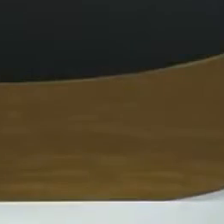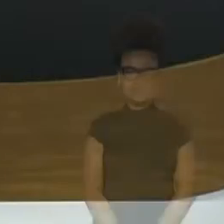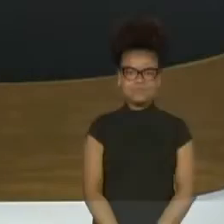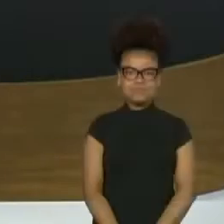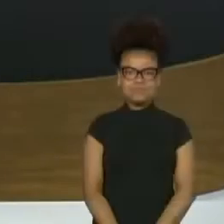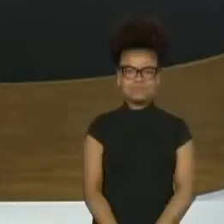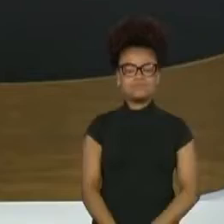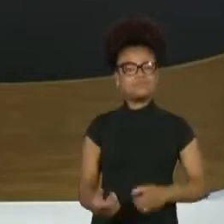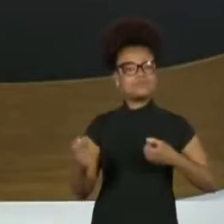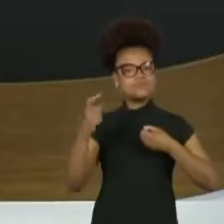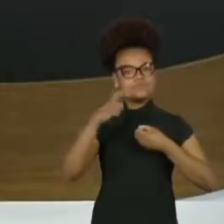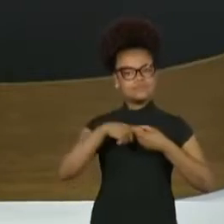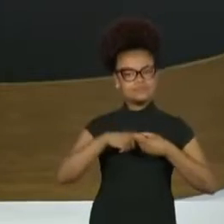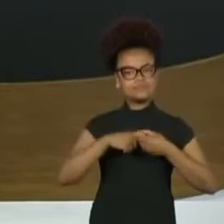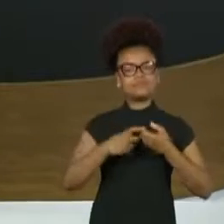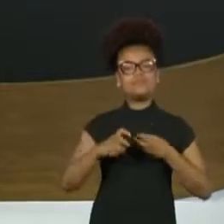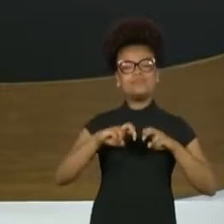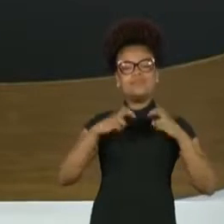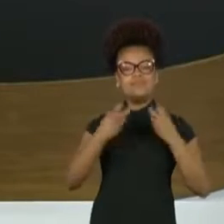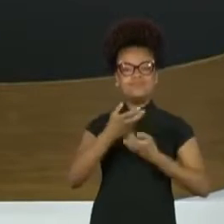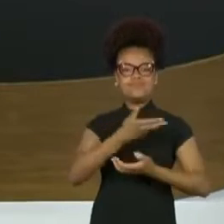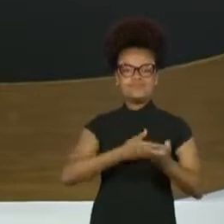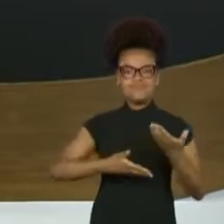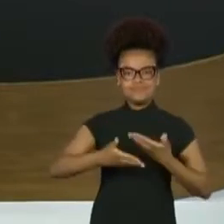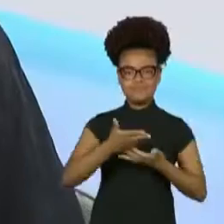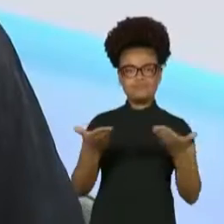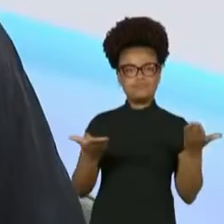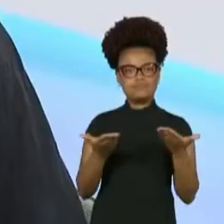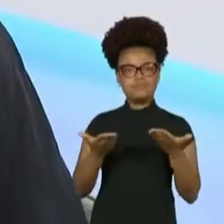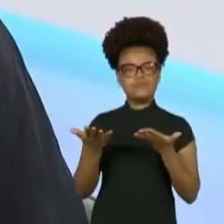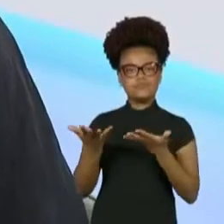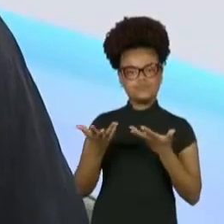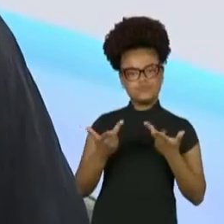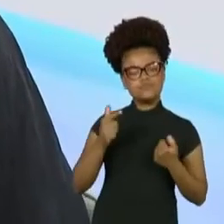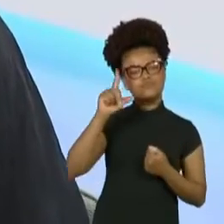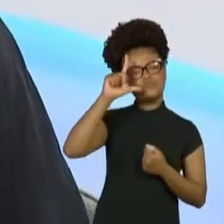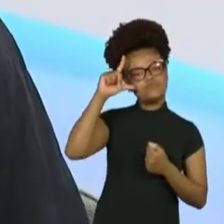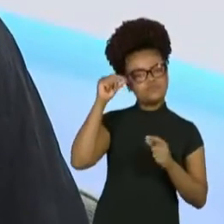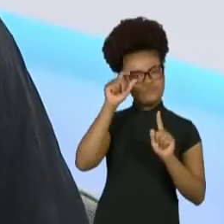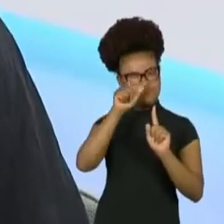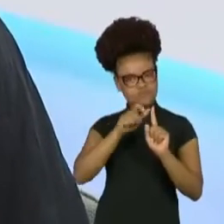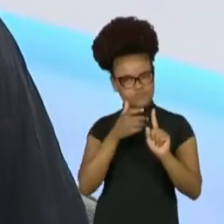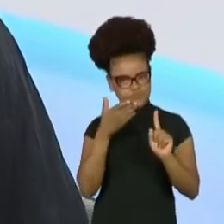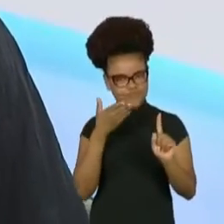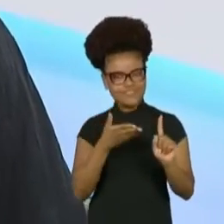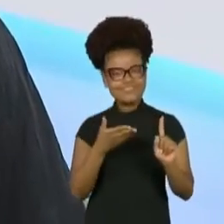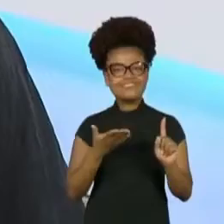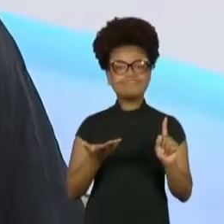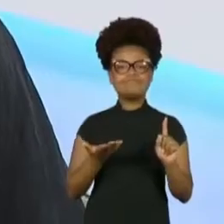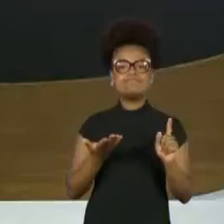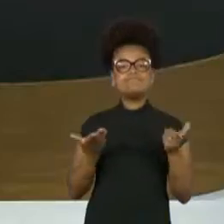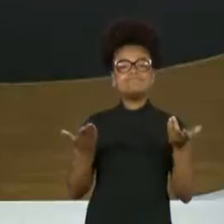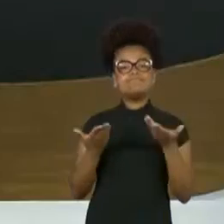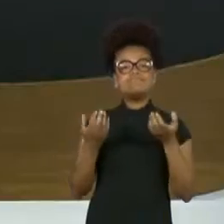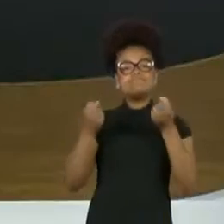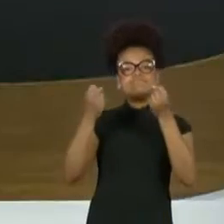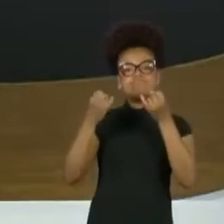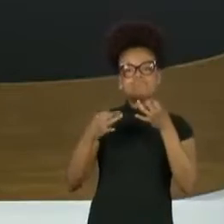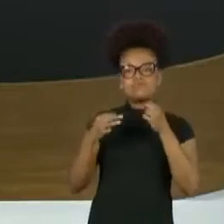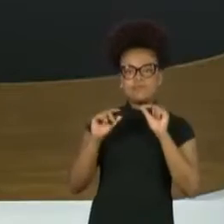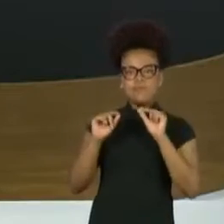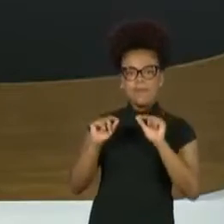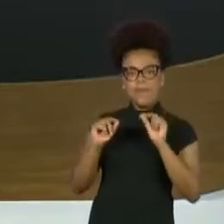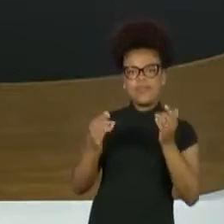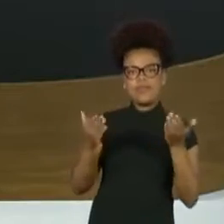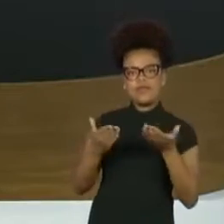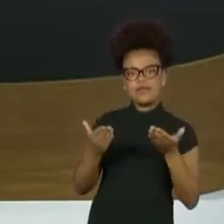Estamos de volta com o Roda Viva, que hoje recebe a diva Zezé Mota. Zezé, a gente falou um pouquinho de corpo a corpo, a Thaís está aqui e